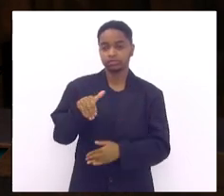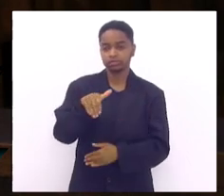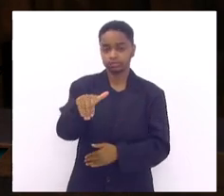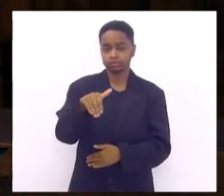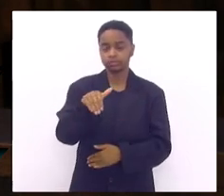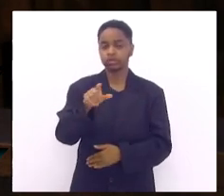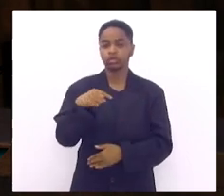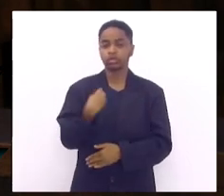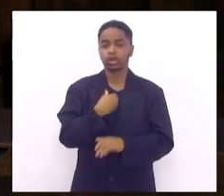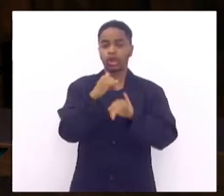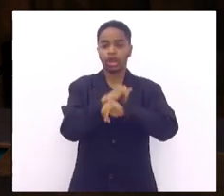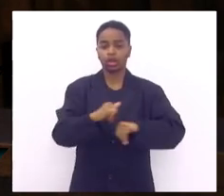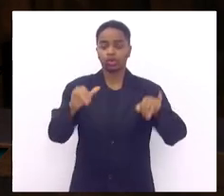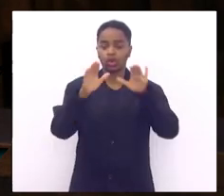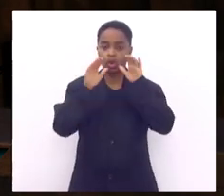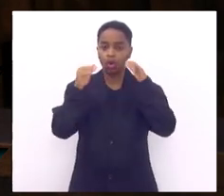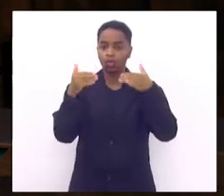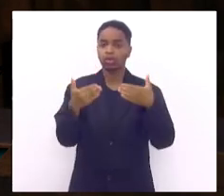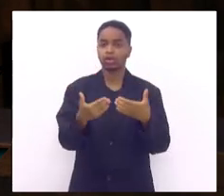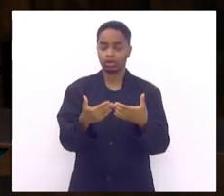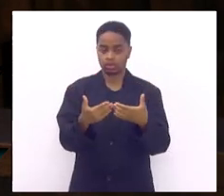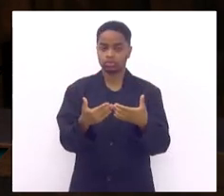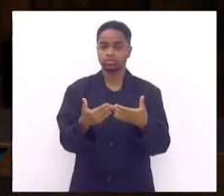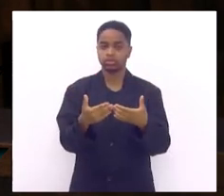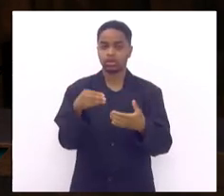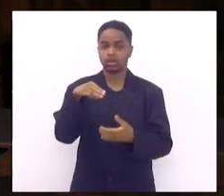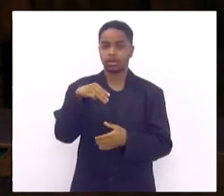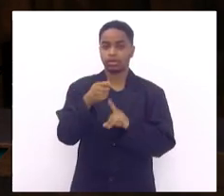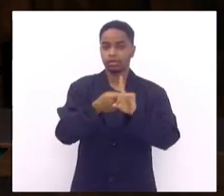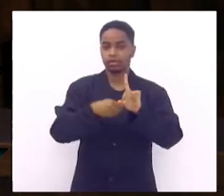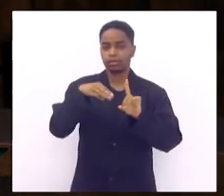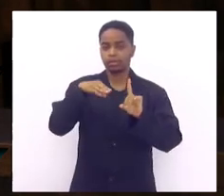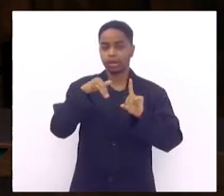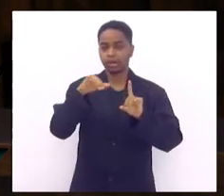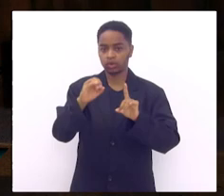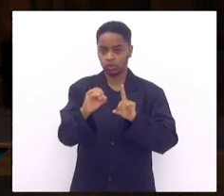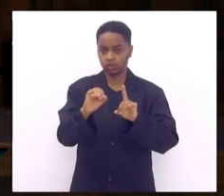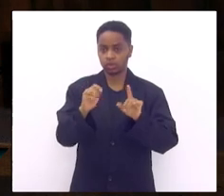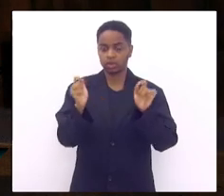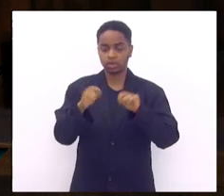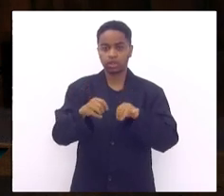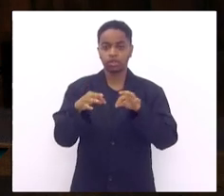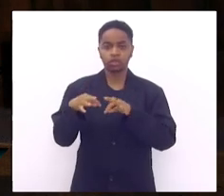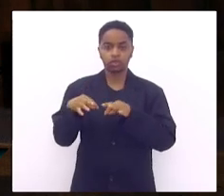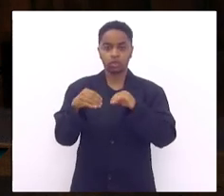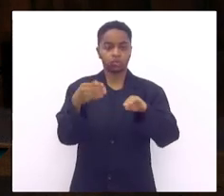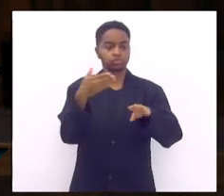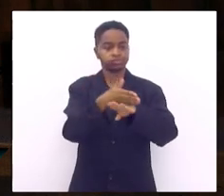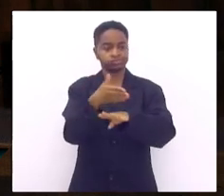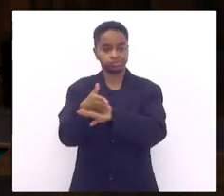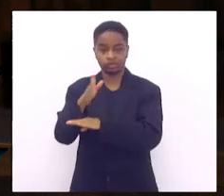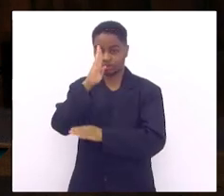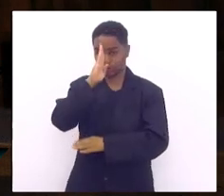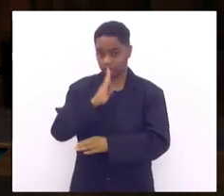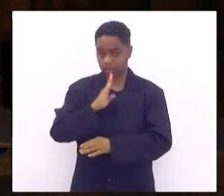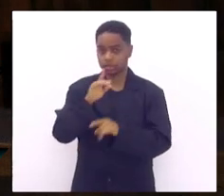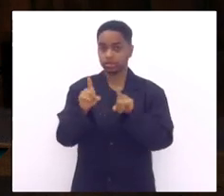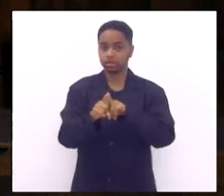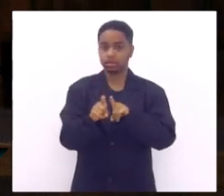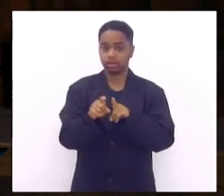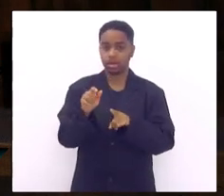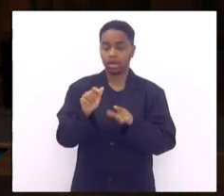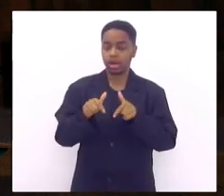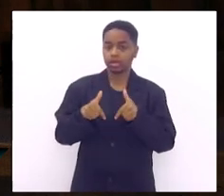estaremos anunciando um congresso em maio para todos abertos gratuitamente e também com ações